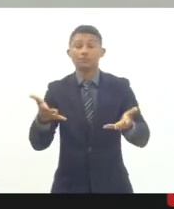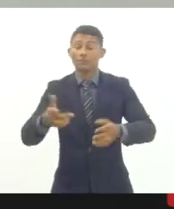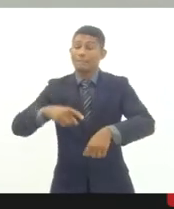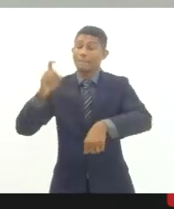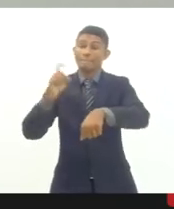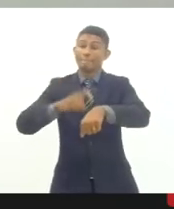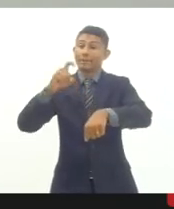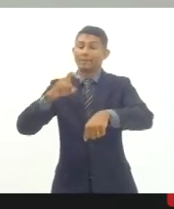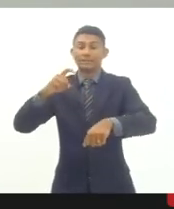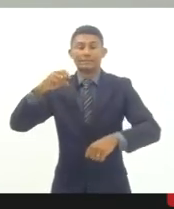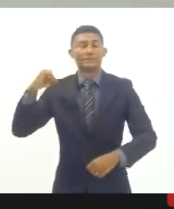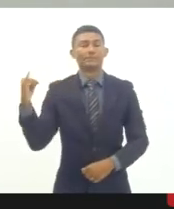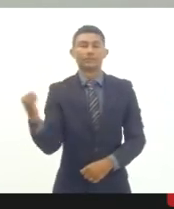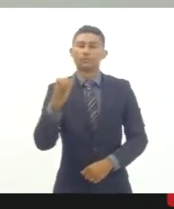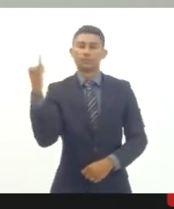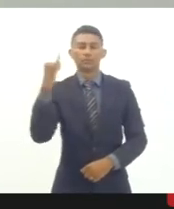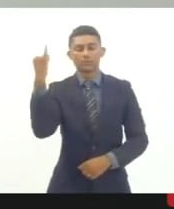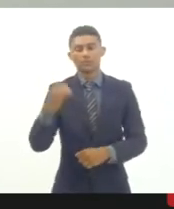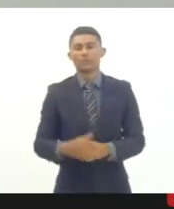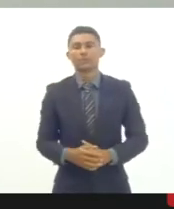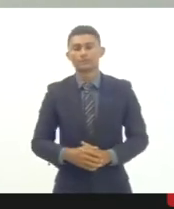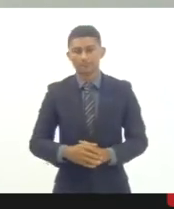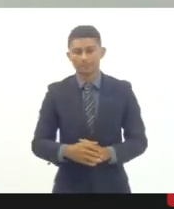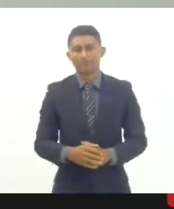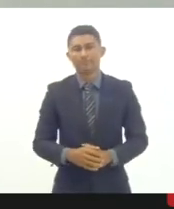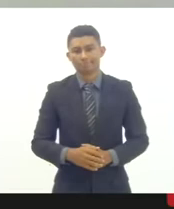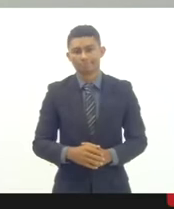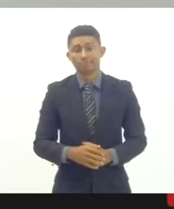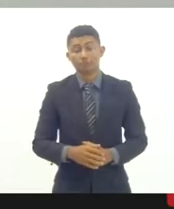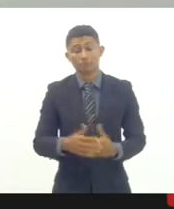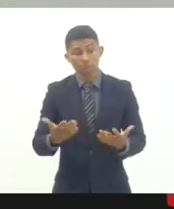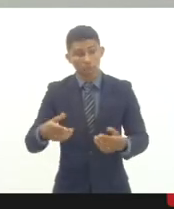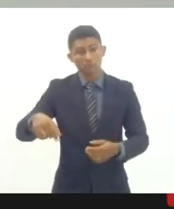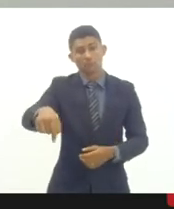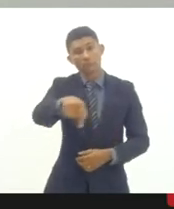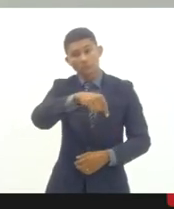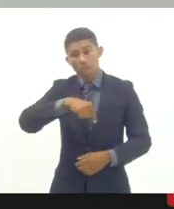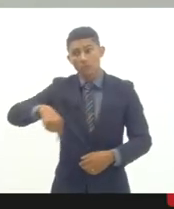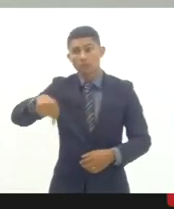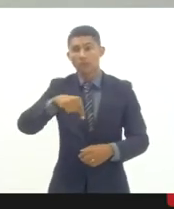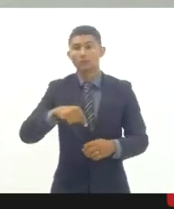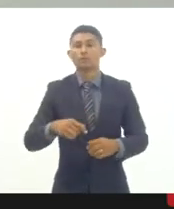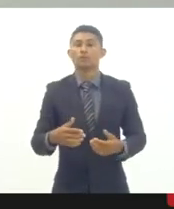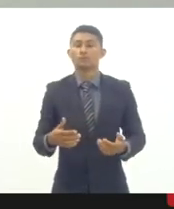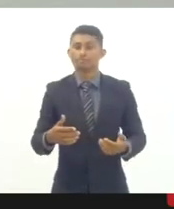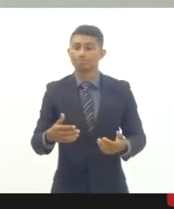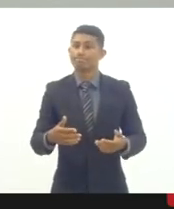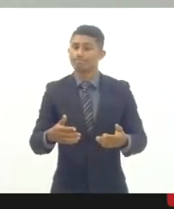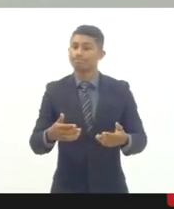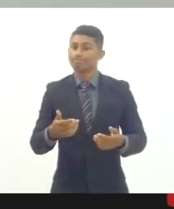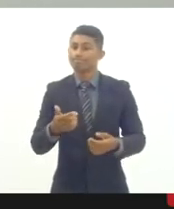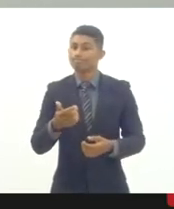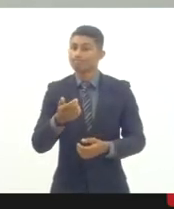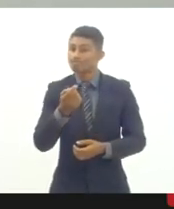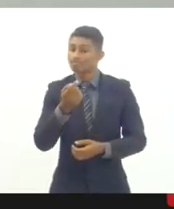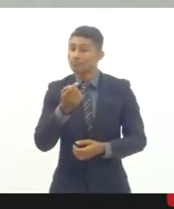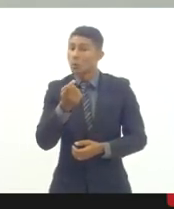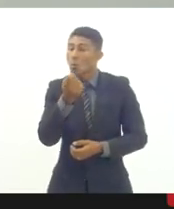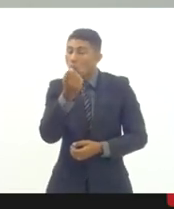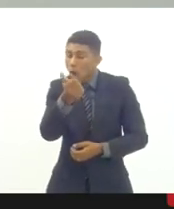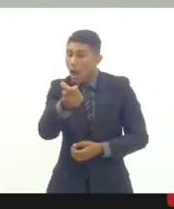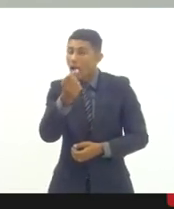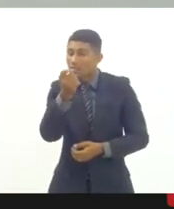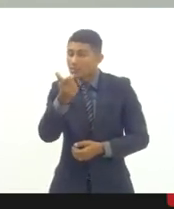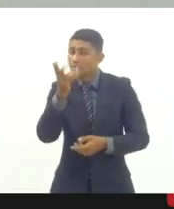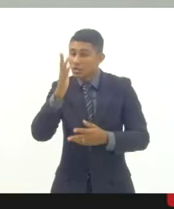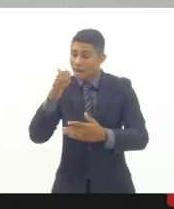fundante, importantíssimo. Estamos praticamente no processo já